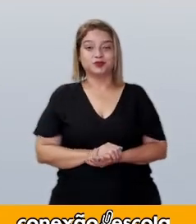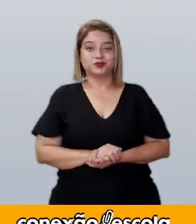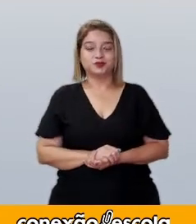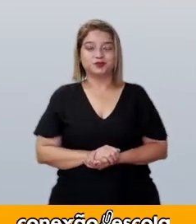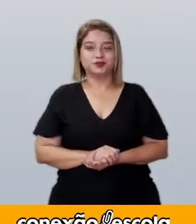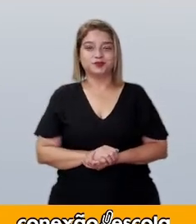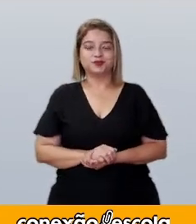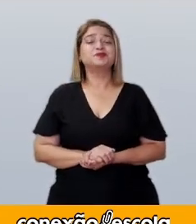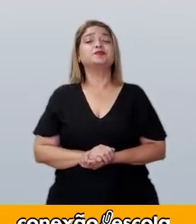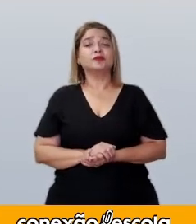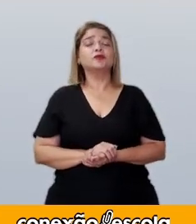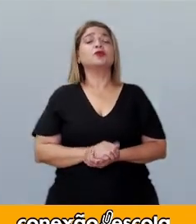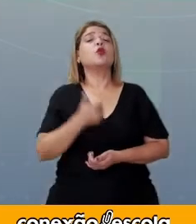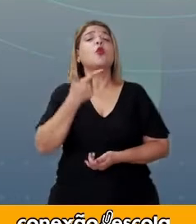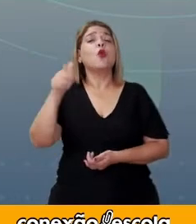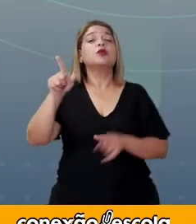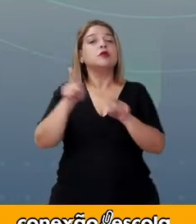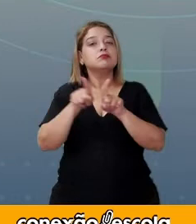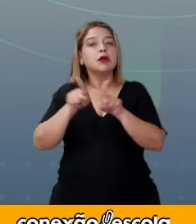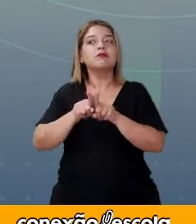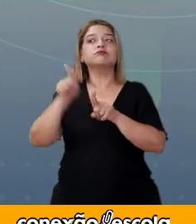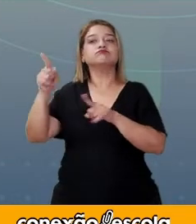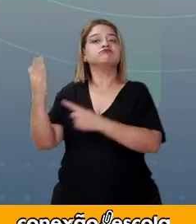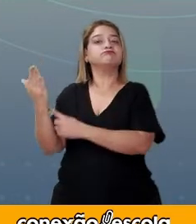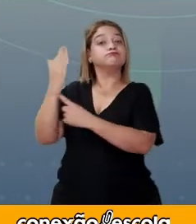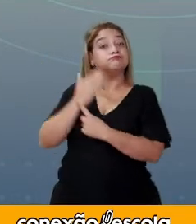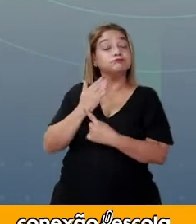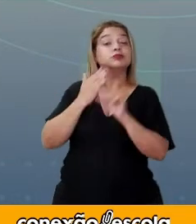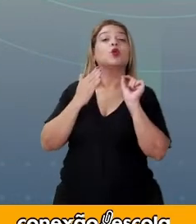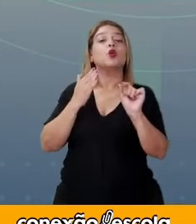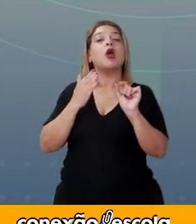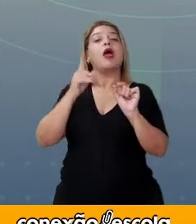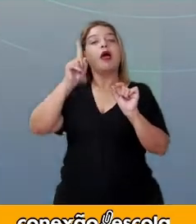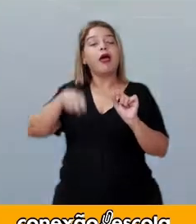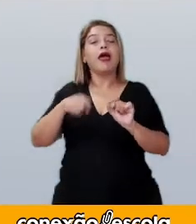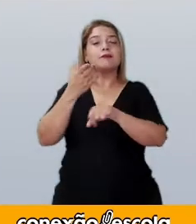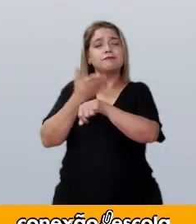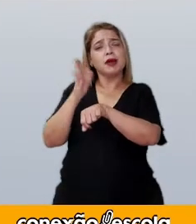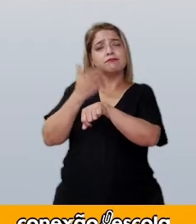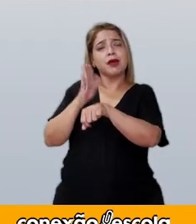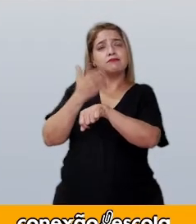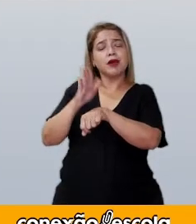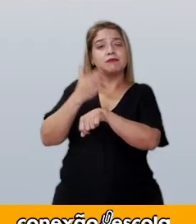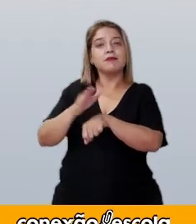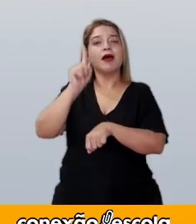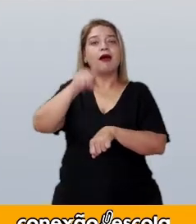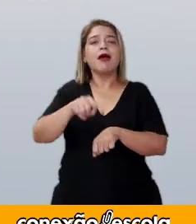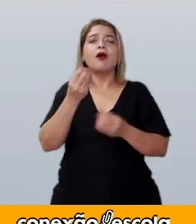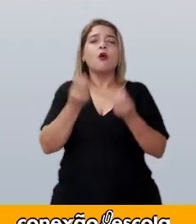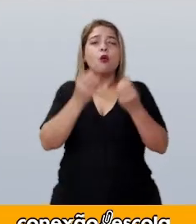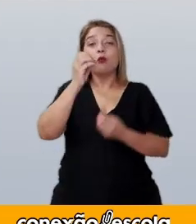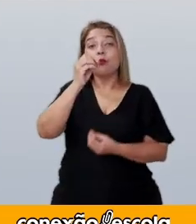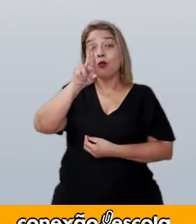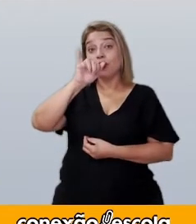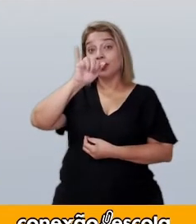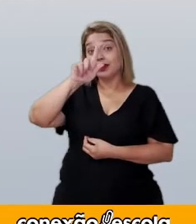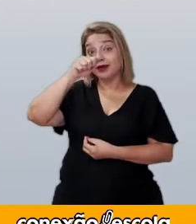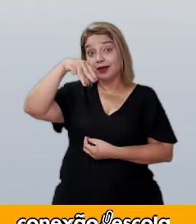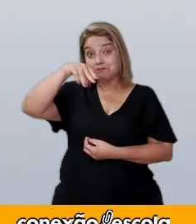Outra contribuição dos japoneses é a prática de origamis.